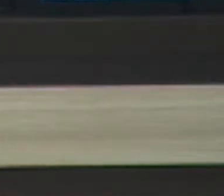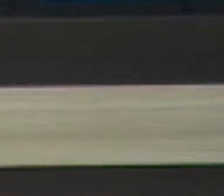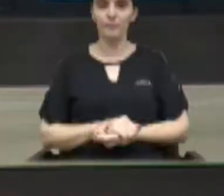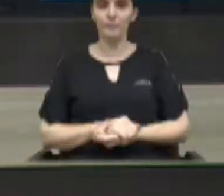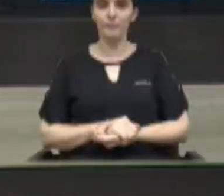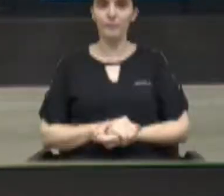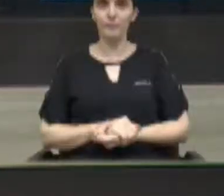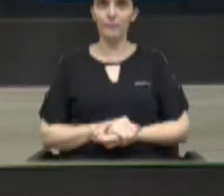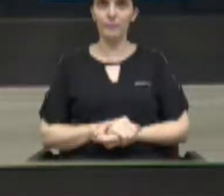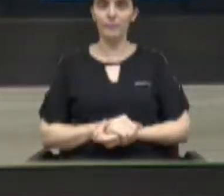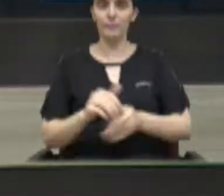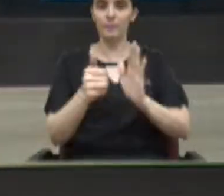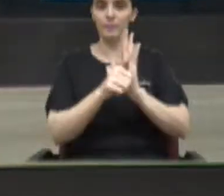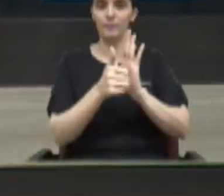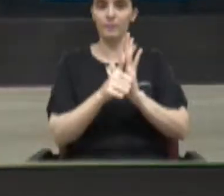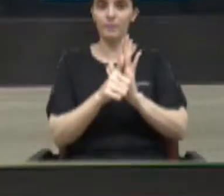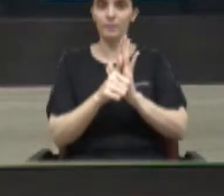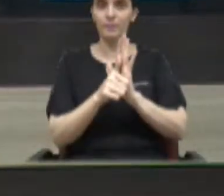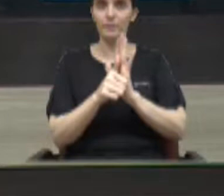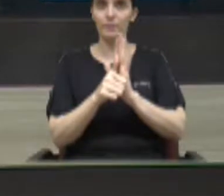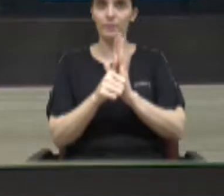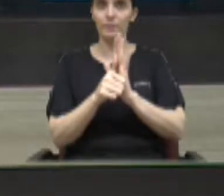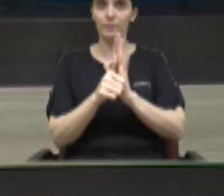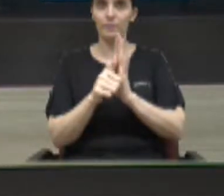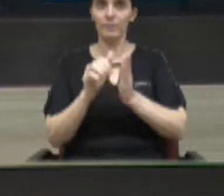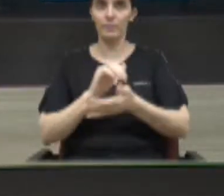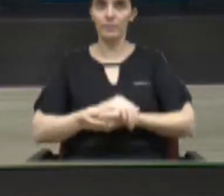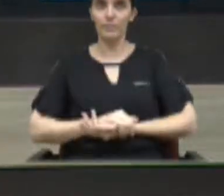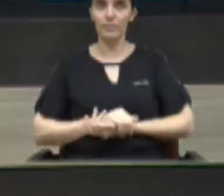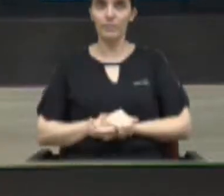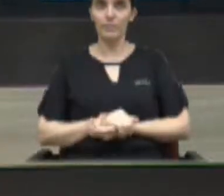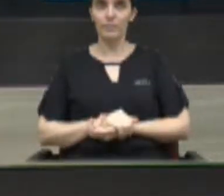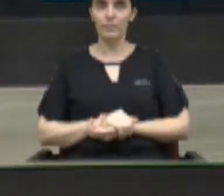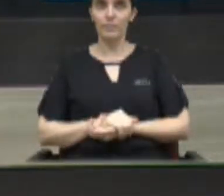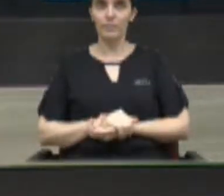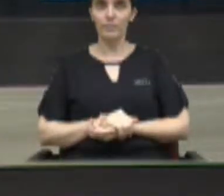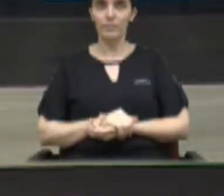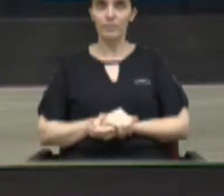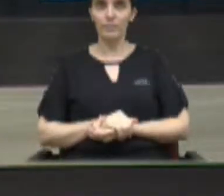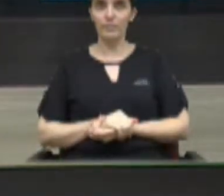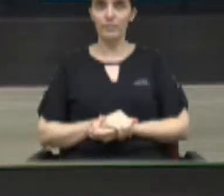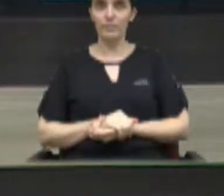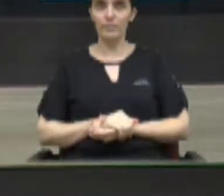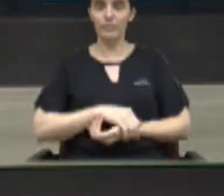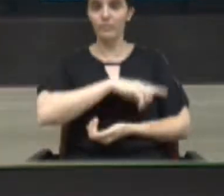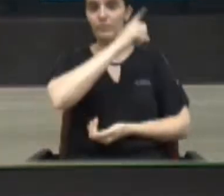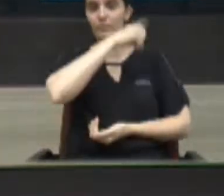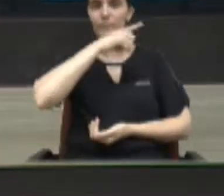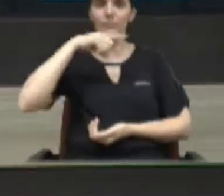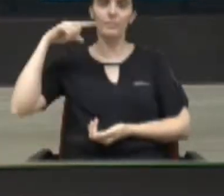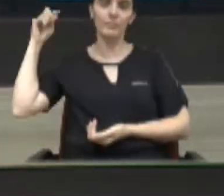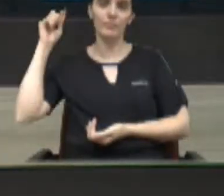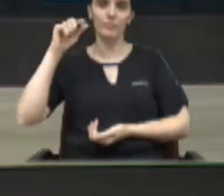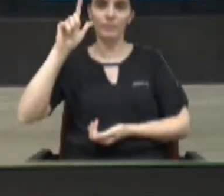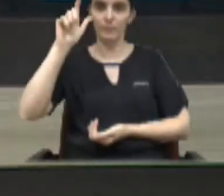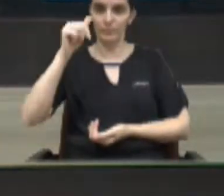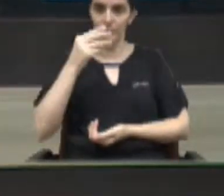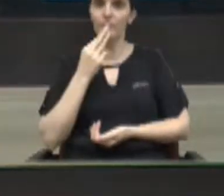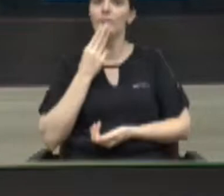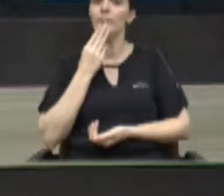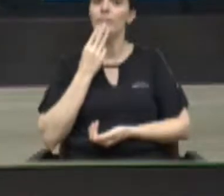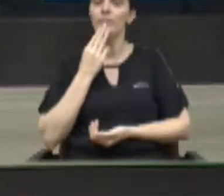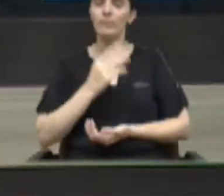Item 1 da pauta. Seu presidente, questão de ordem. Questão de ordem da vereadora Mayra, depois do vereador Vaguinho.